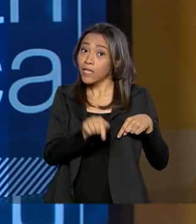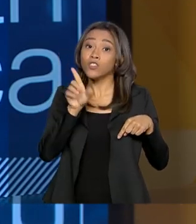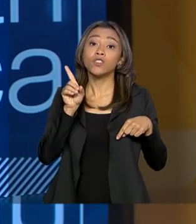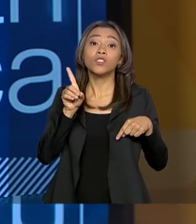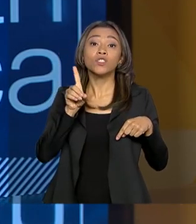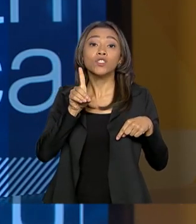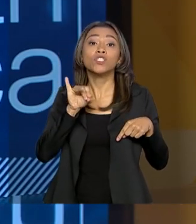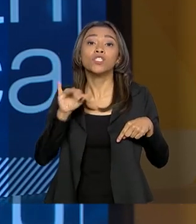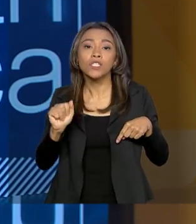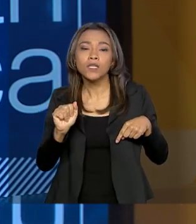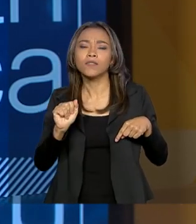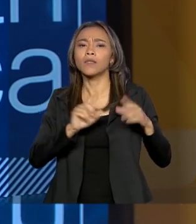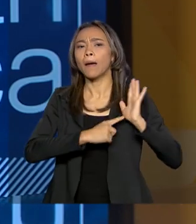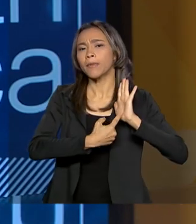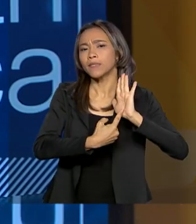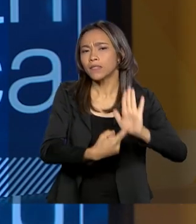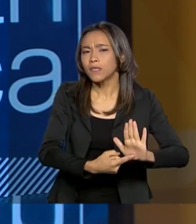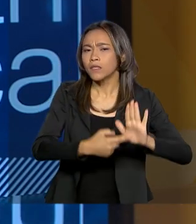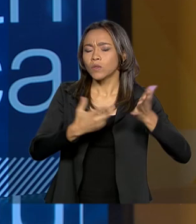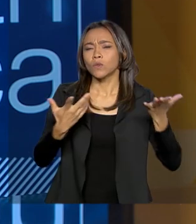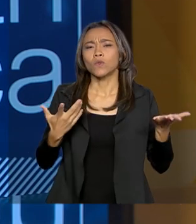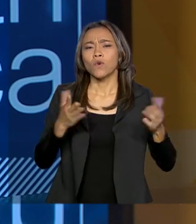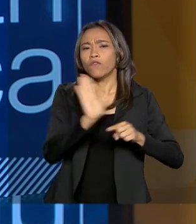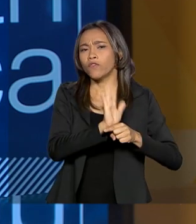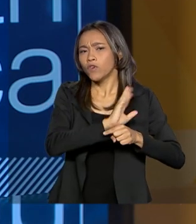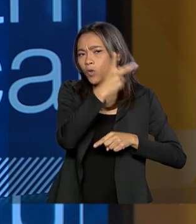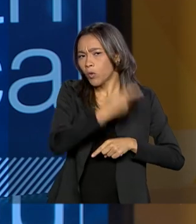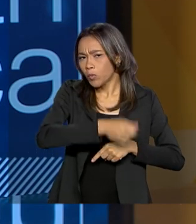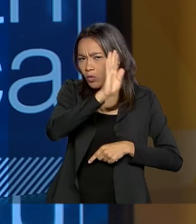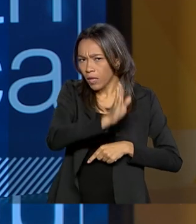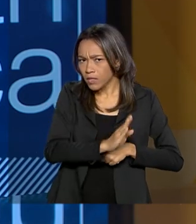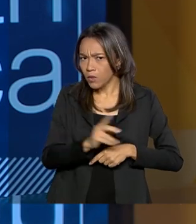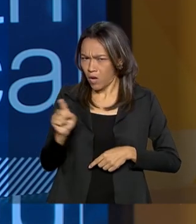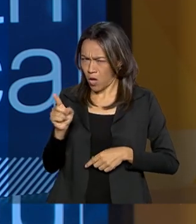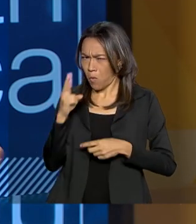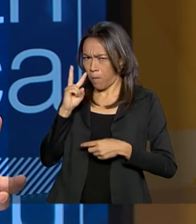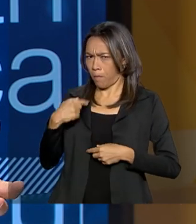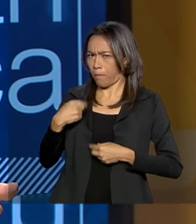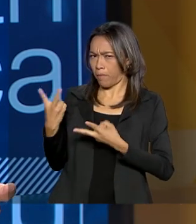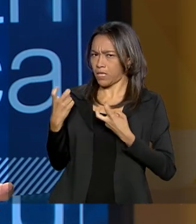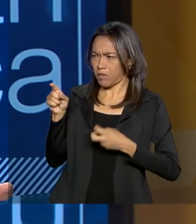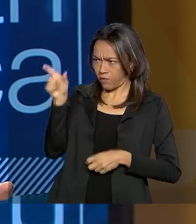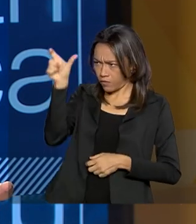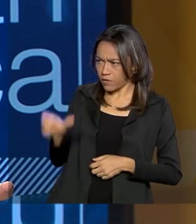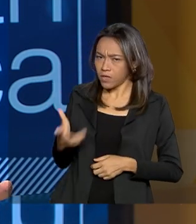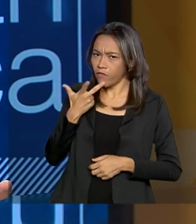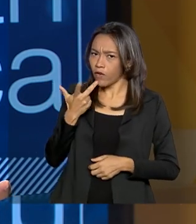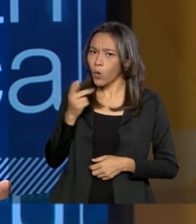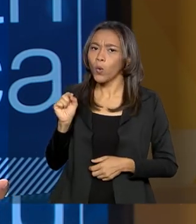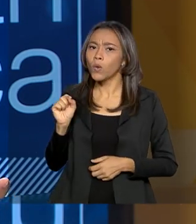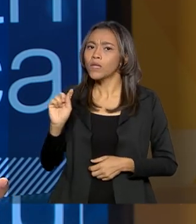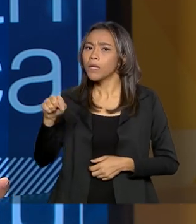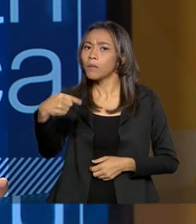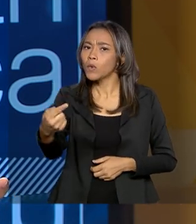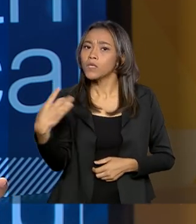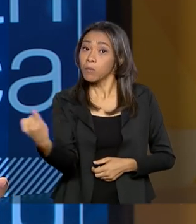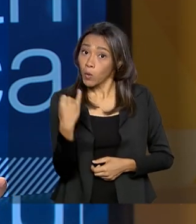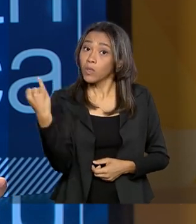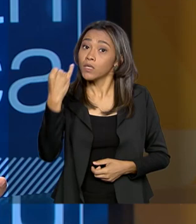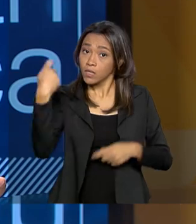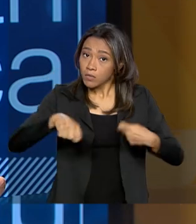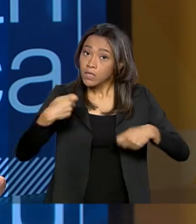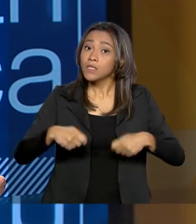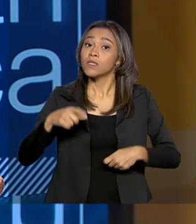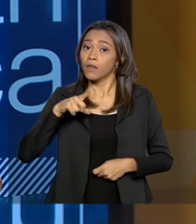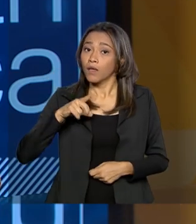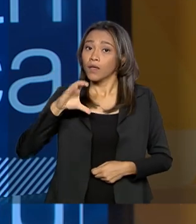filmes nacionais. Eu vi que o senhor, logo depois, falou da importância de a gente ter essa cota de